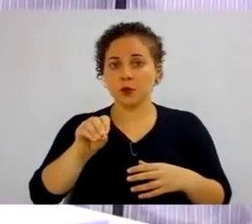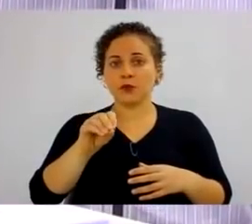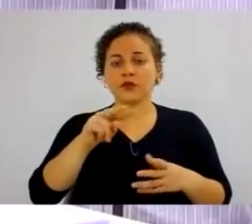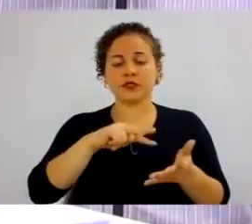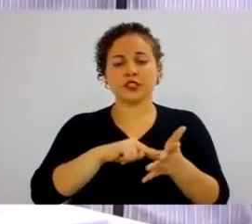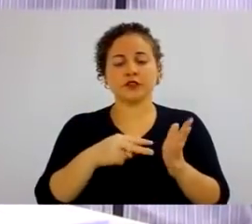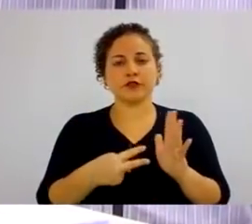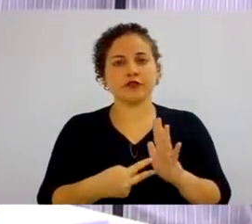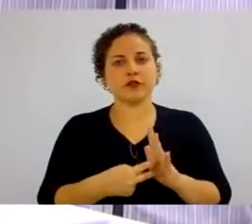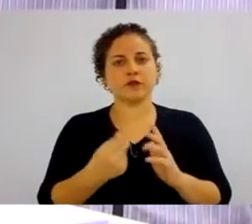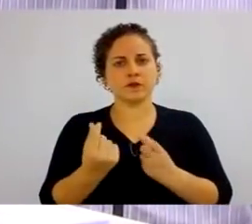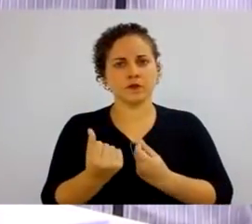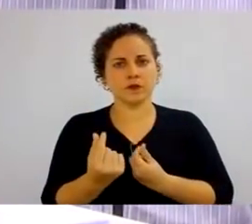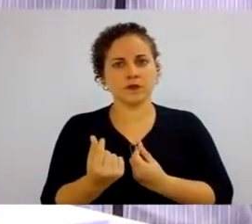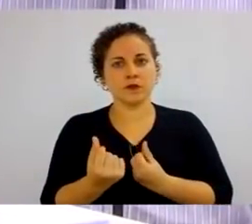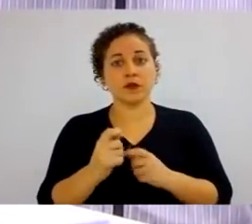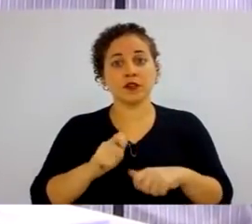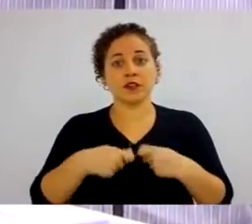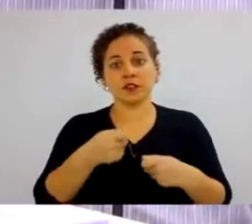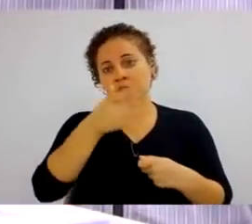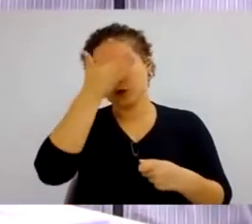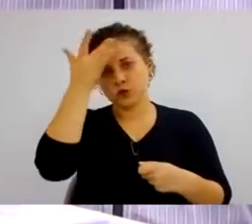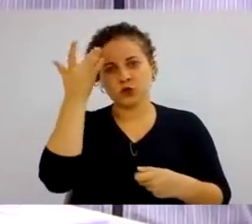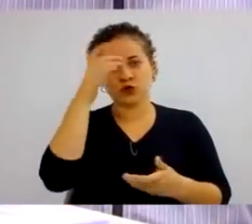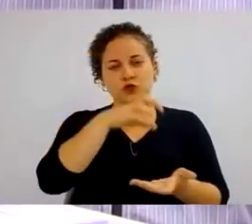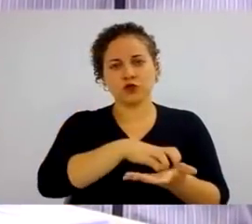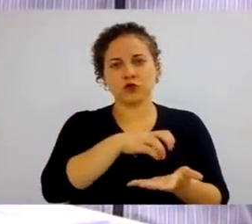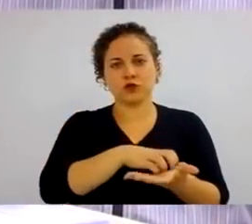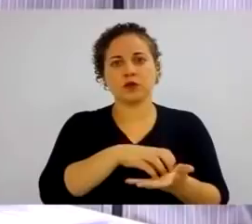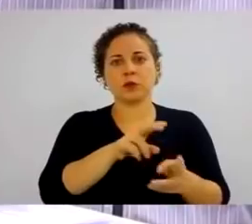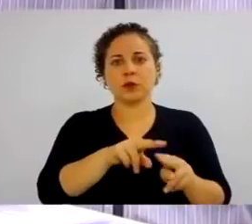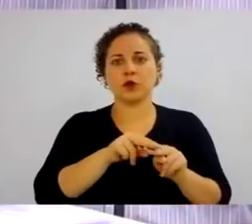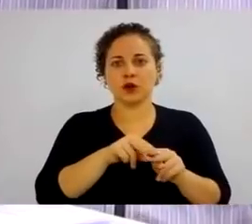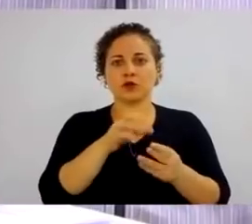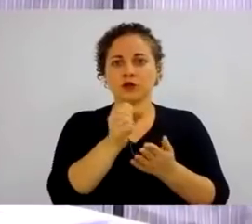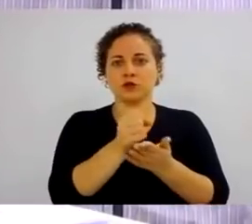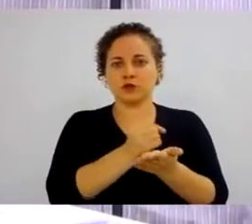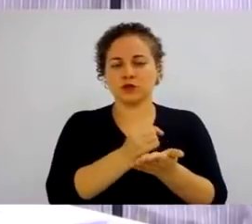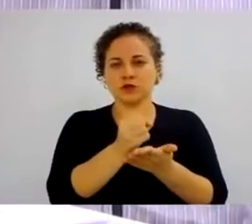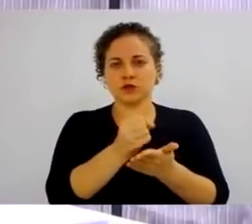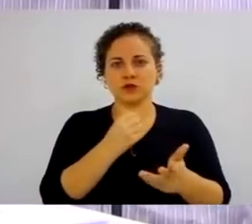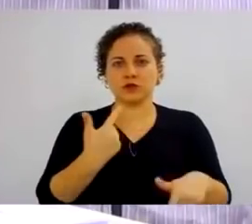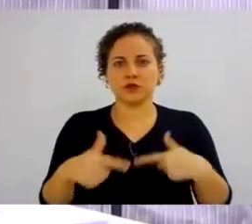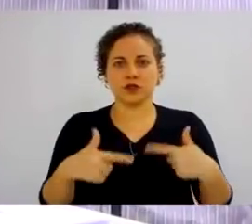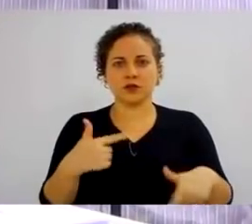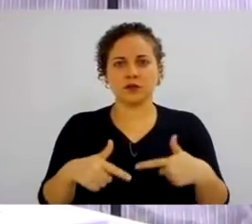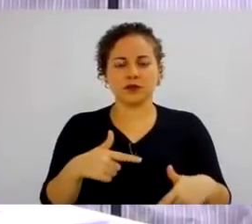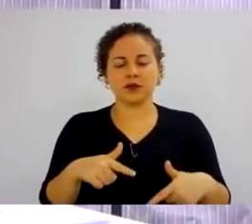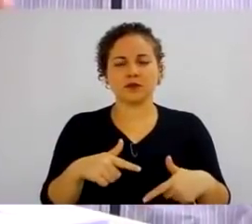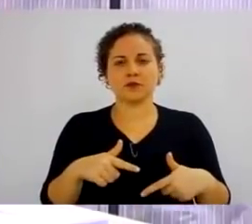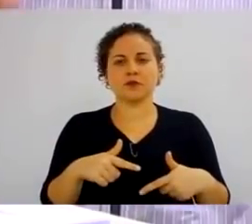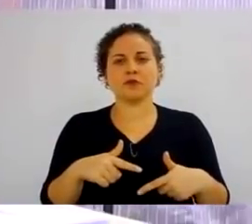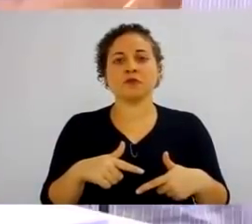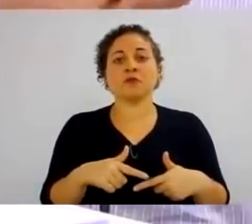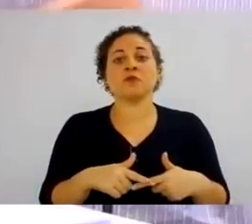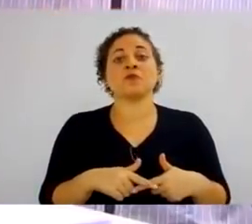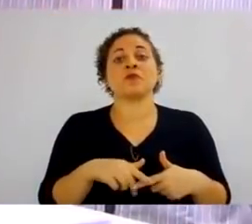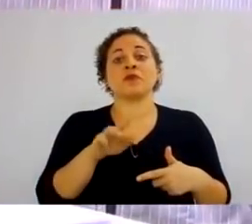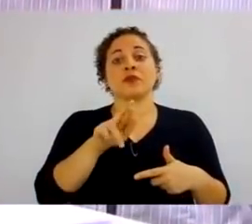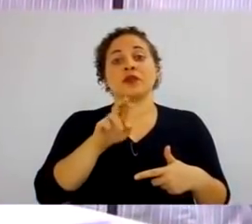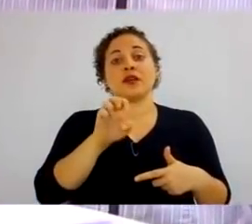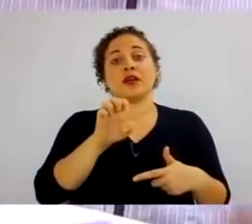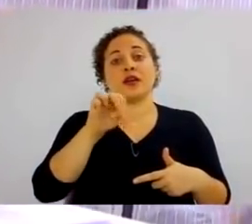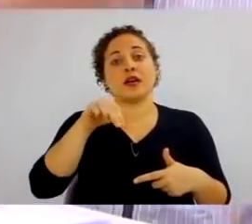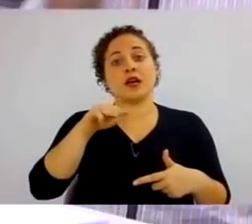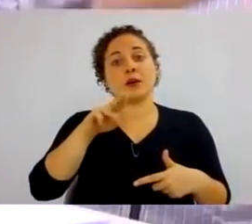ou de recompensa dada aos funcionários decorrente do seu emprego. Remuneração é a função